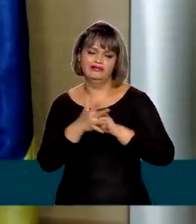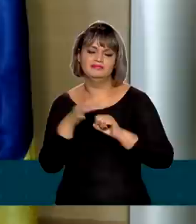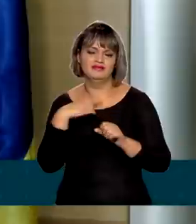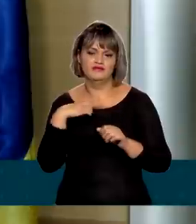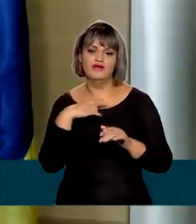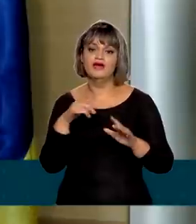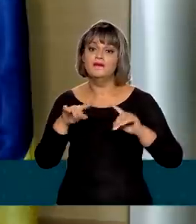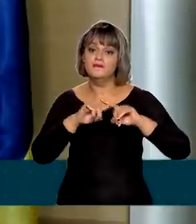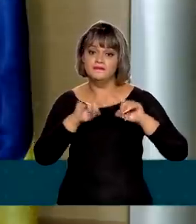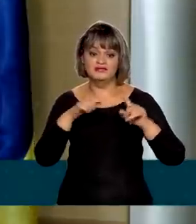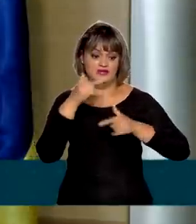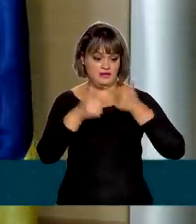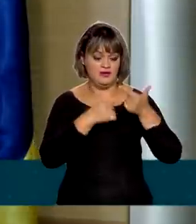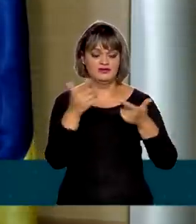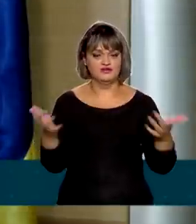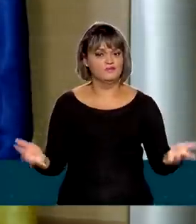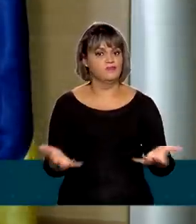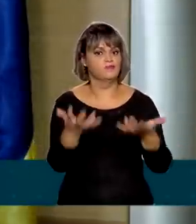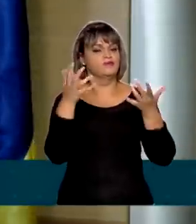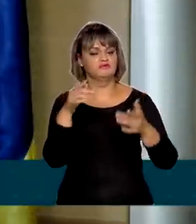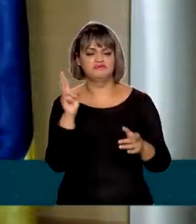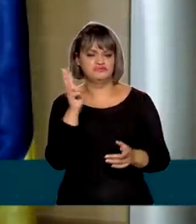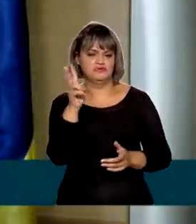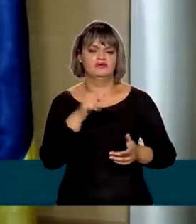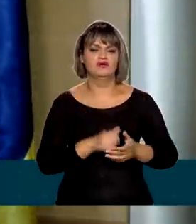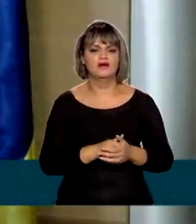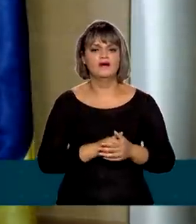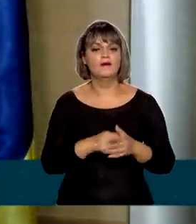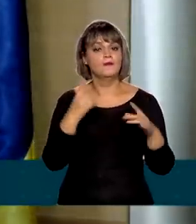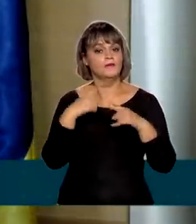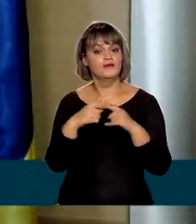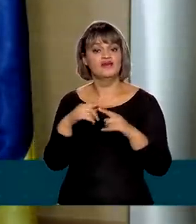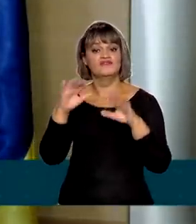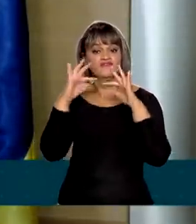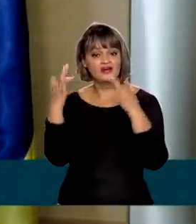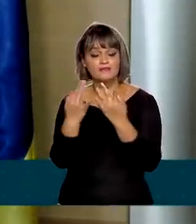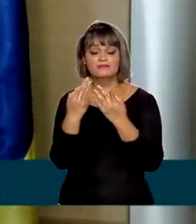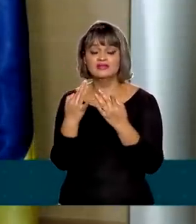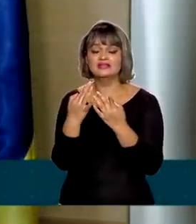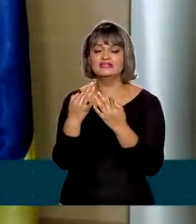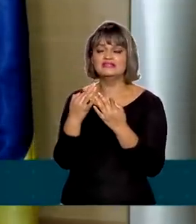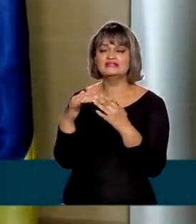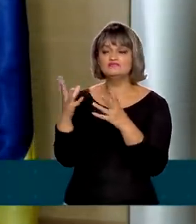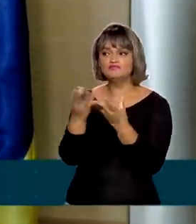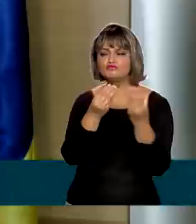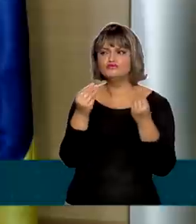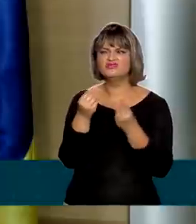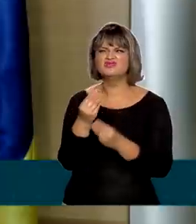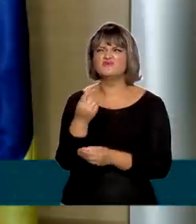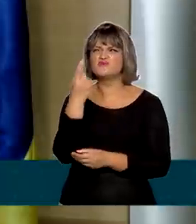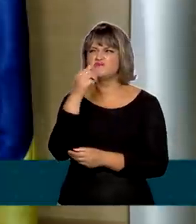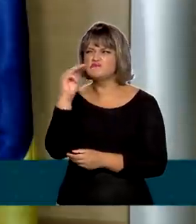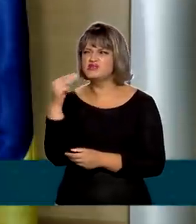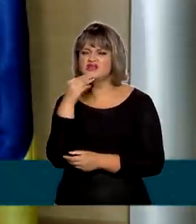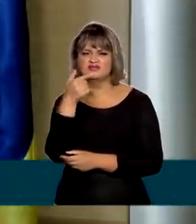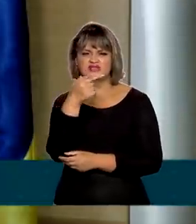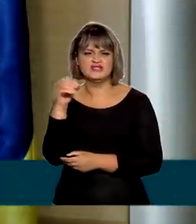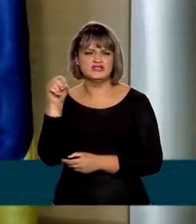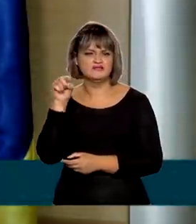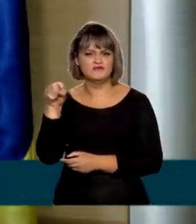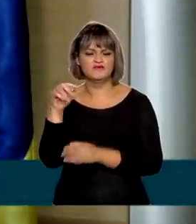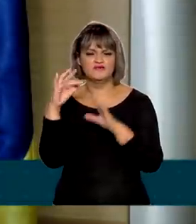só não parou, como cresceu o de contratações. Porque o maior número de famílias, a gente estima que 1,8 milhão de famílias passaram a ser